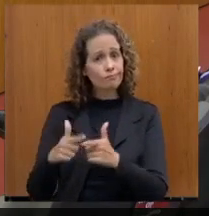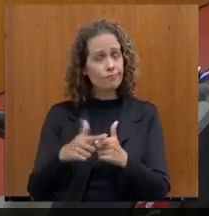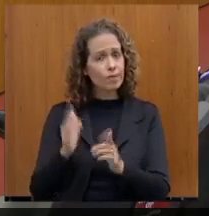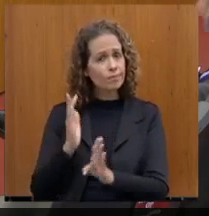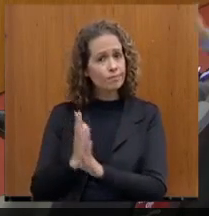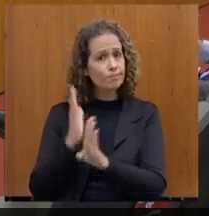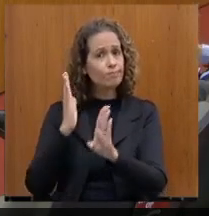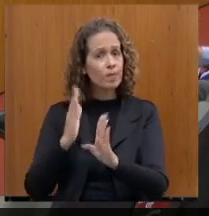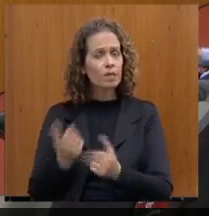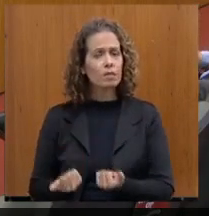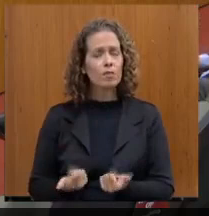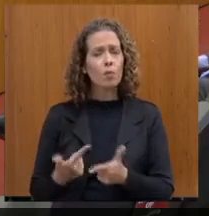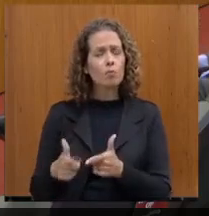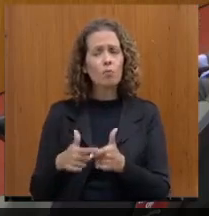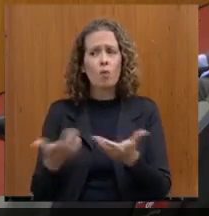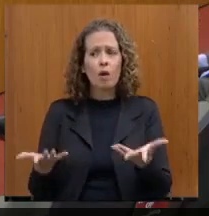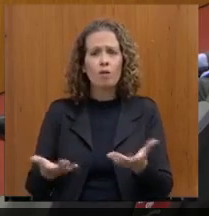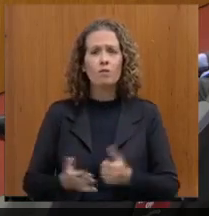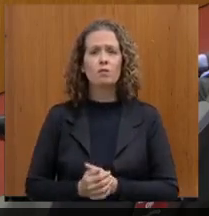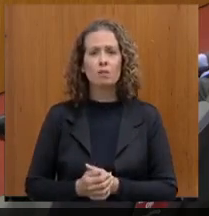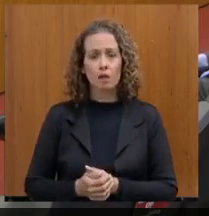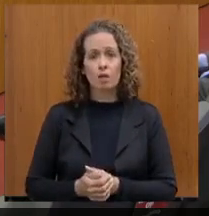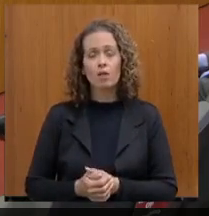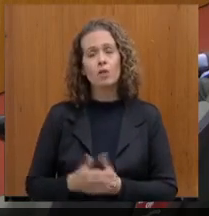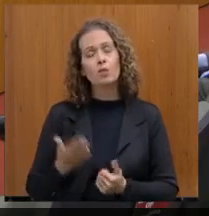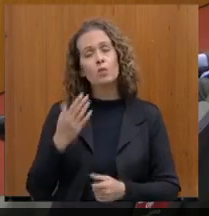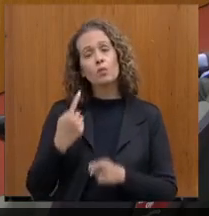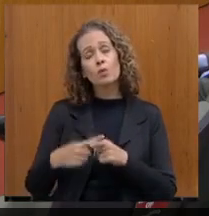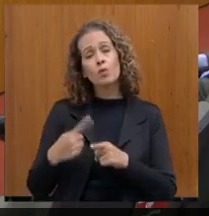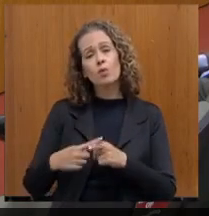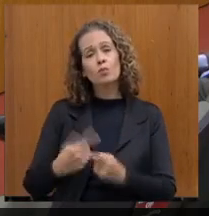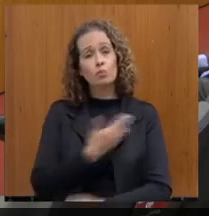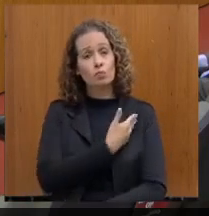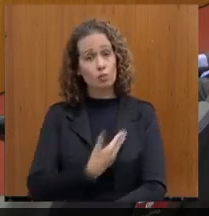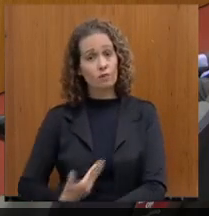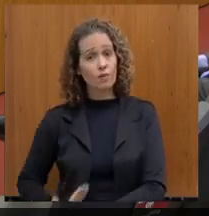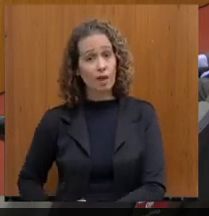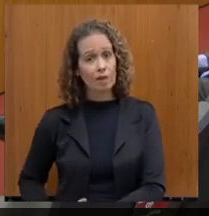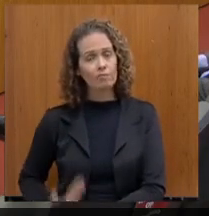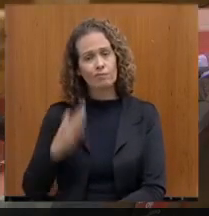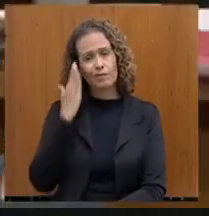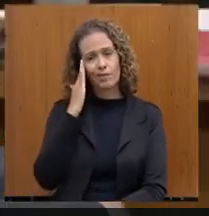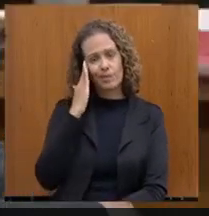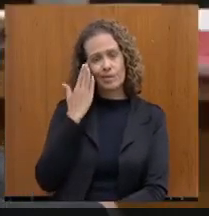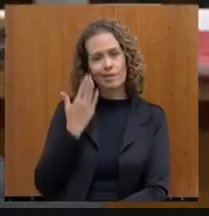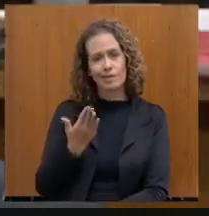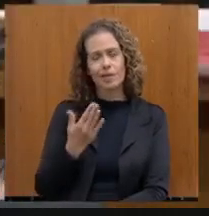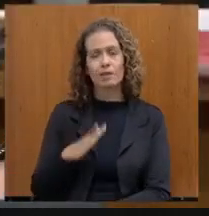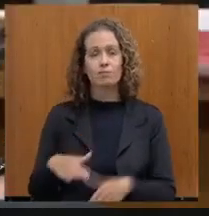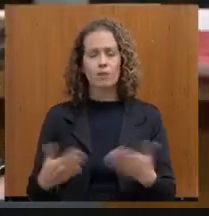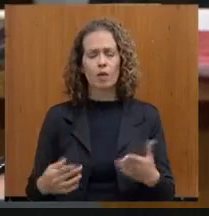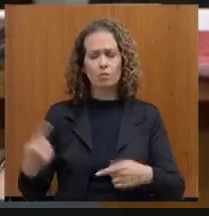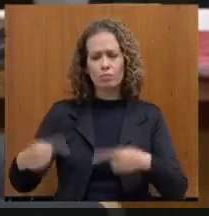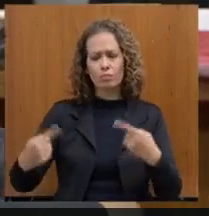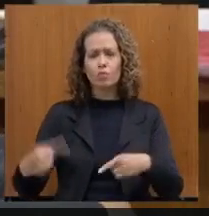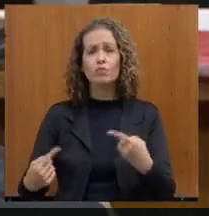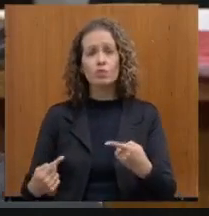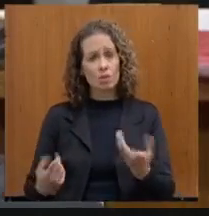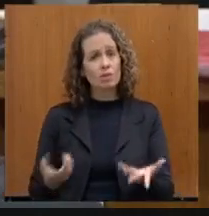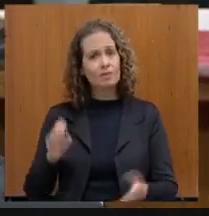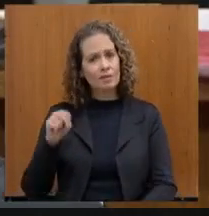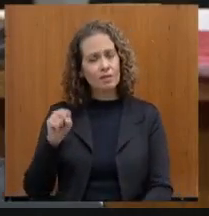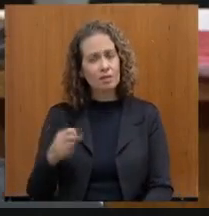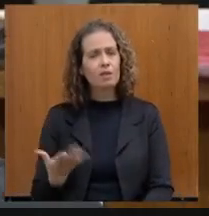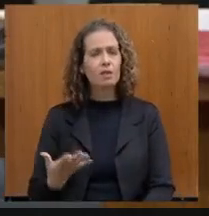identificada a situação que diverge do entendimento do governo, ele não se abstém de discutir, debater e